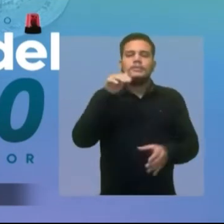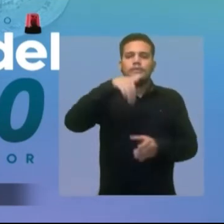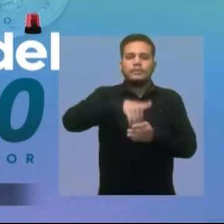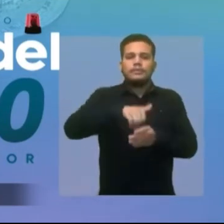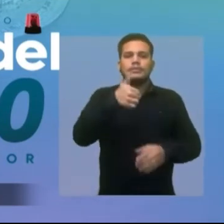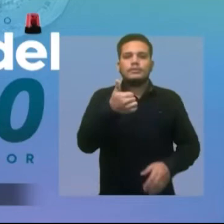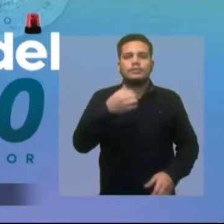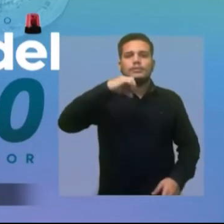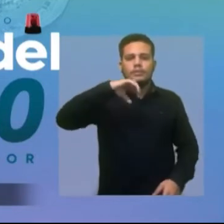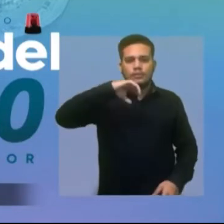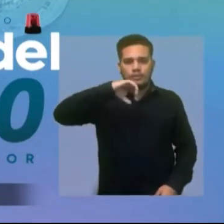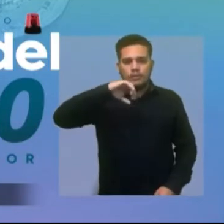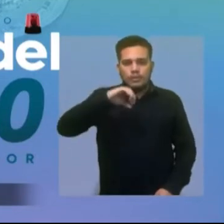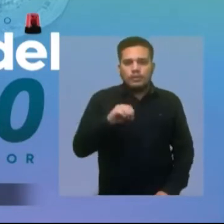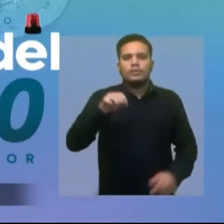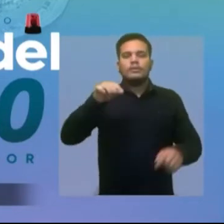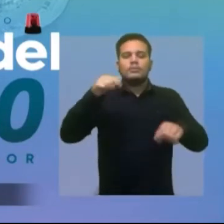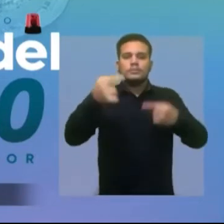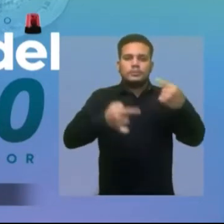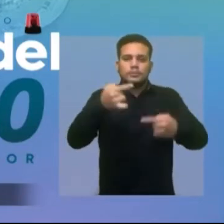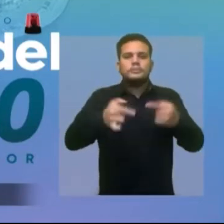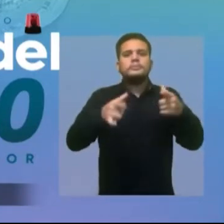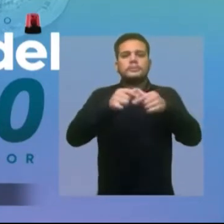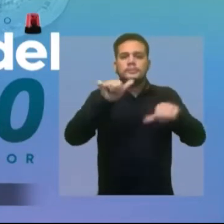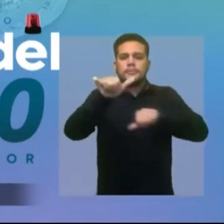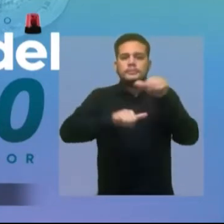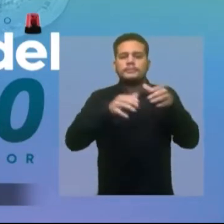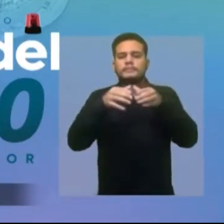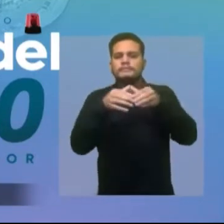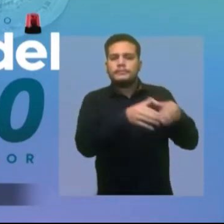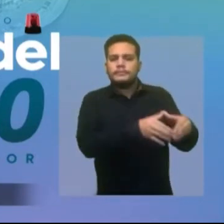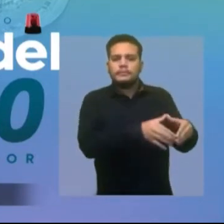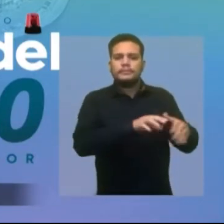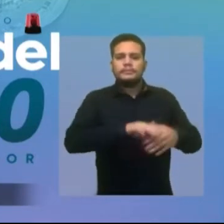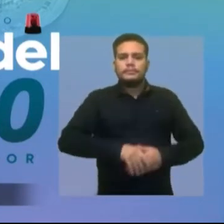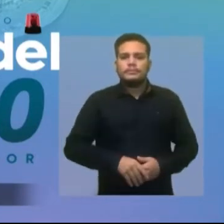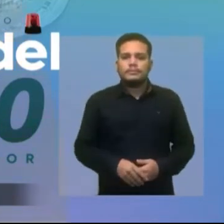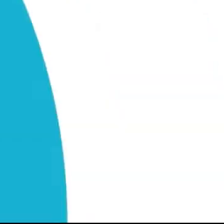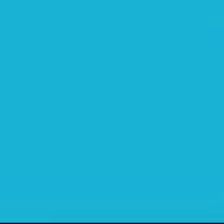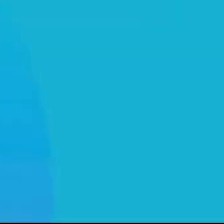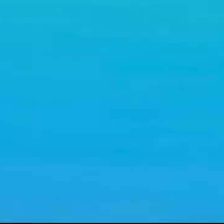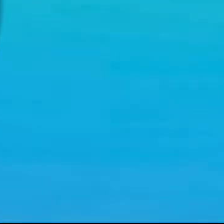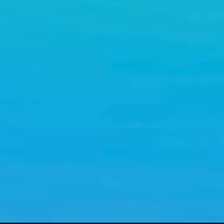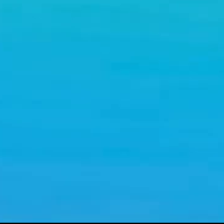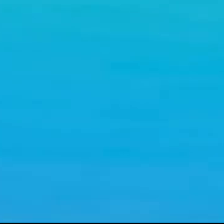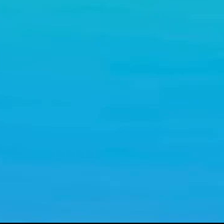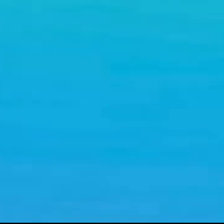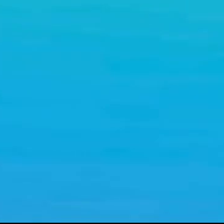renovar. 190, delegado Jardel, os velhos de Brasília. Não podem ser eternos.